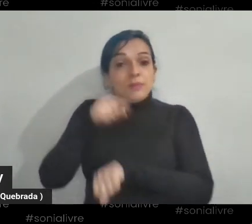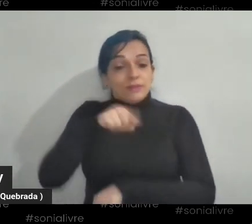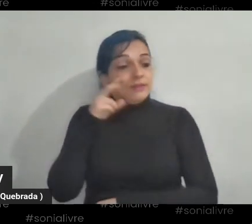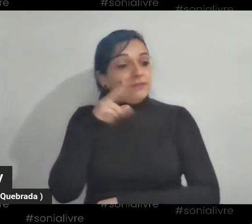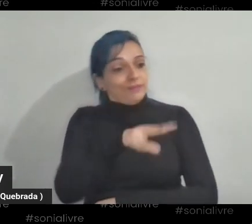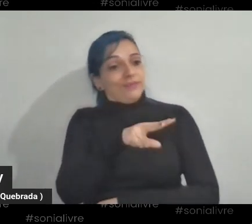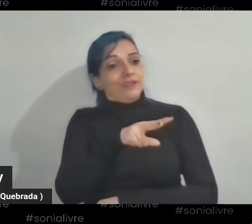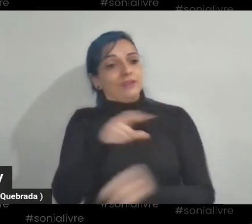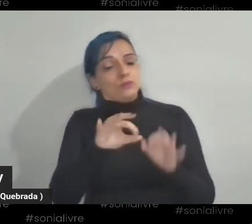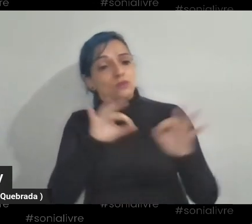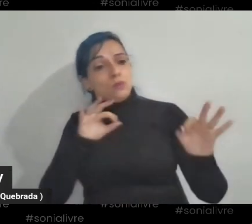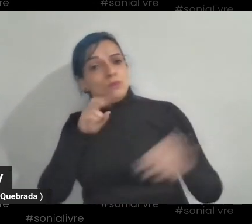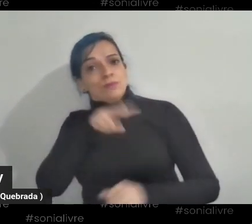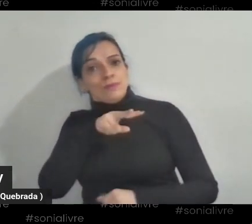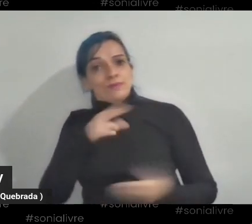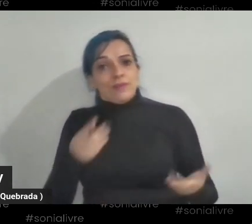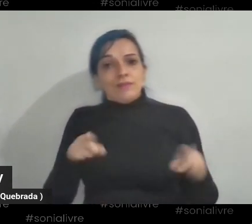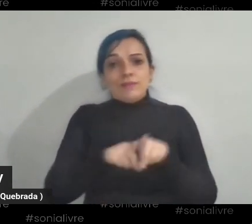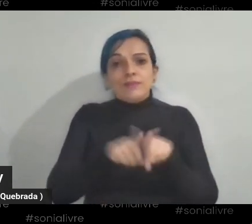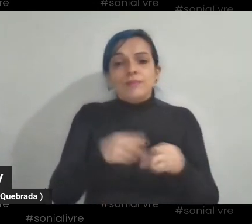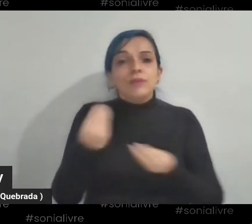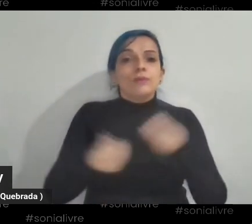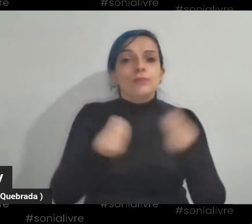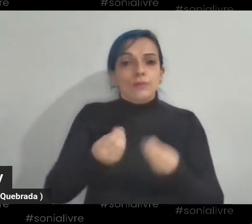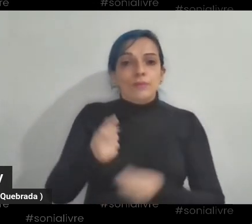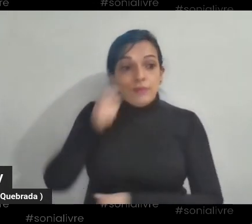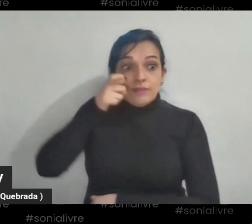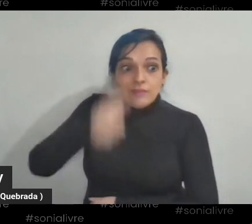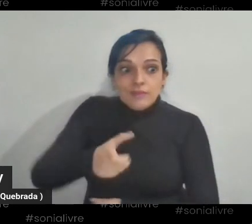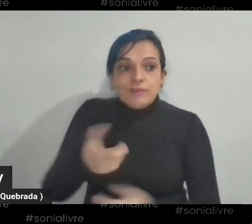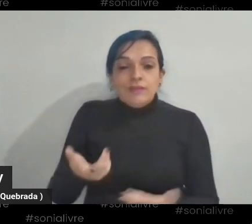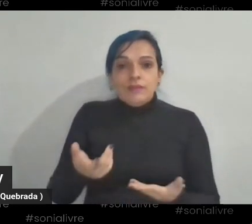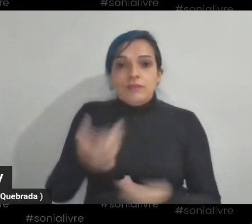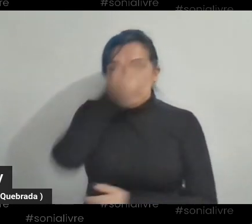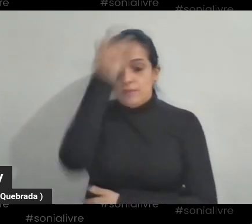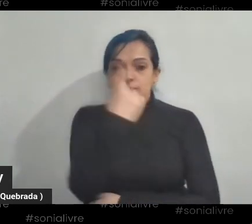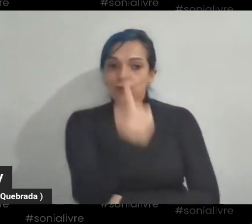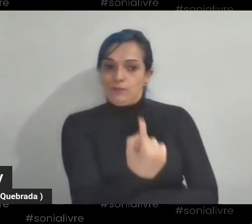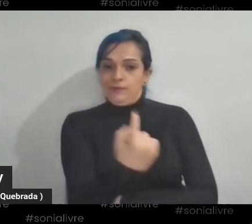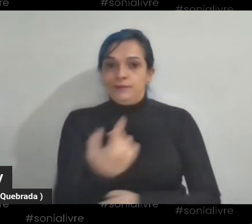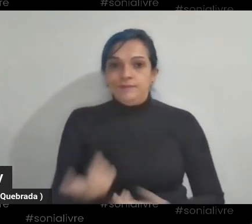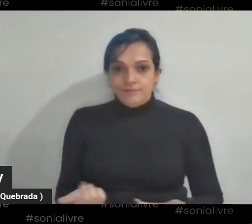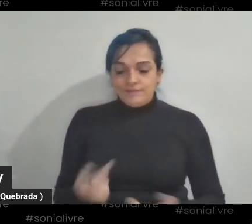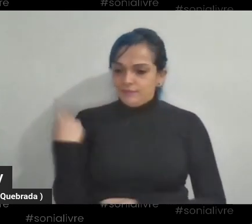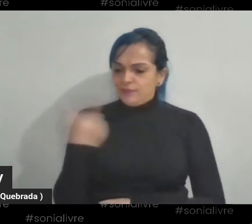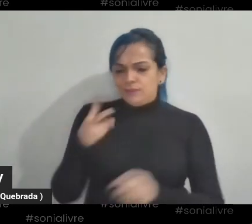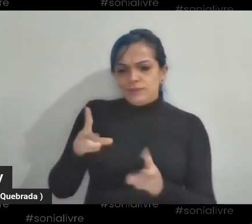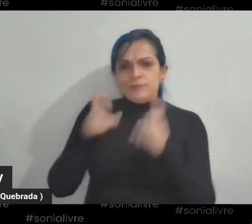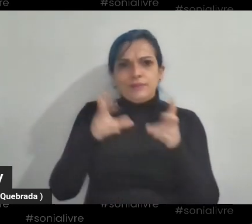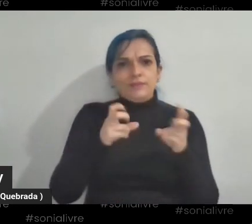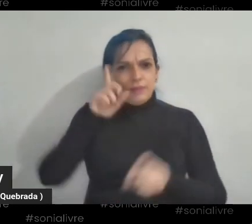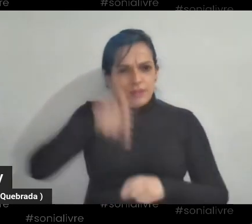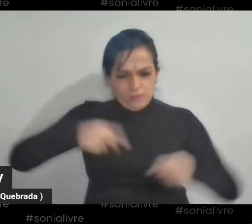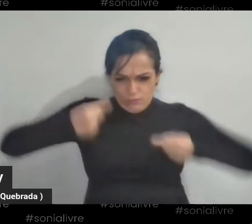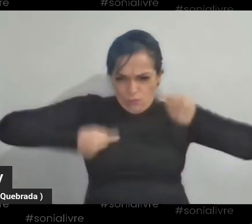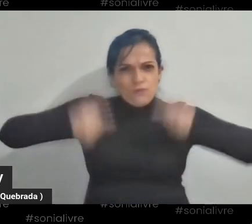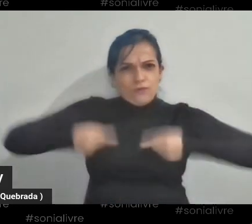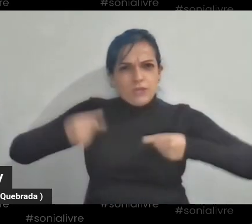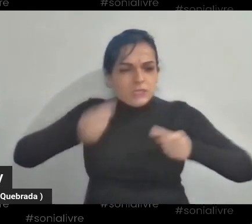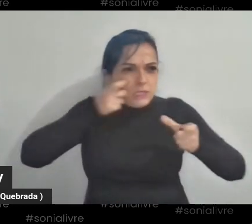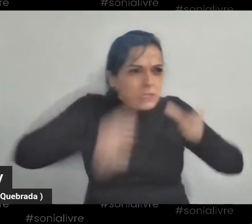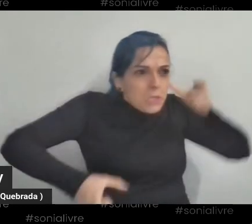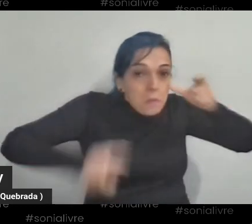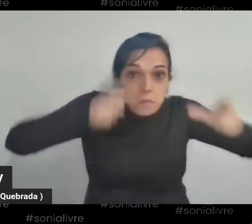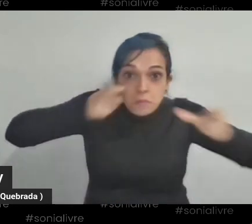pode, de alguma forma, proporcionar algo do interesse de alguém. Então a gente percebe que é um conflito de interesses constante.